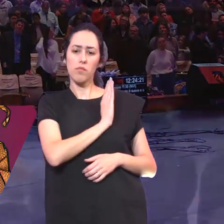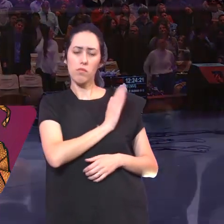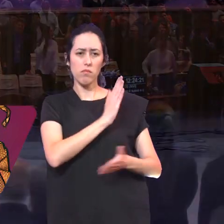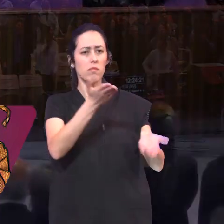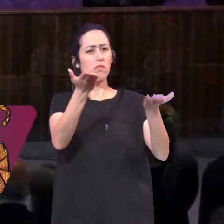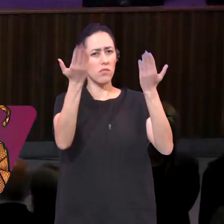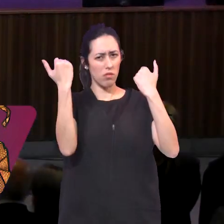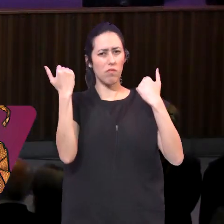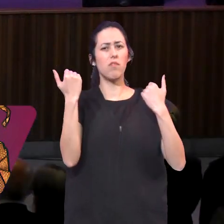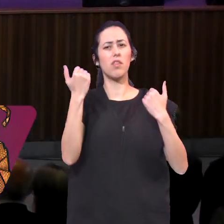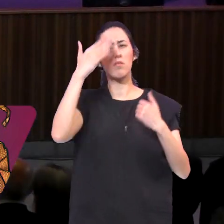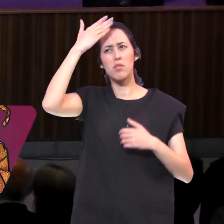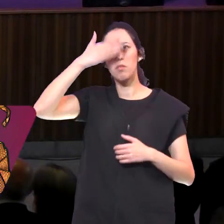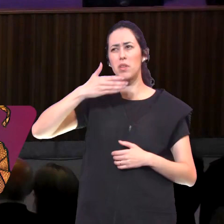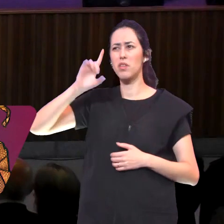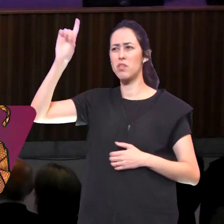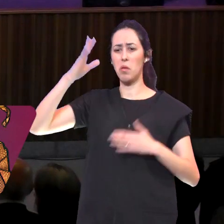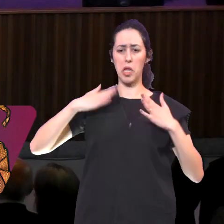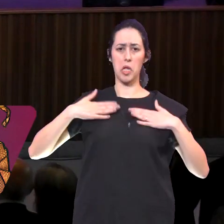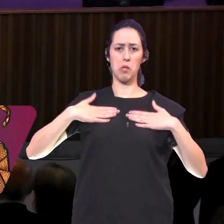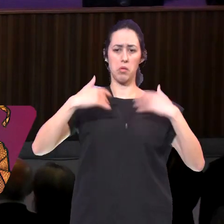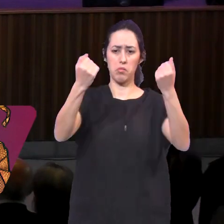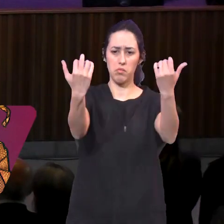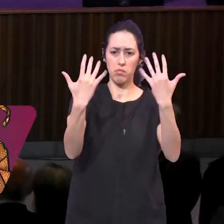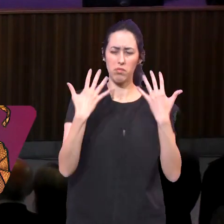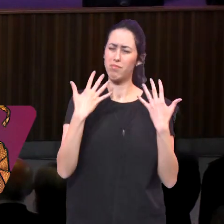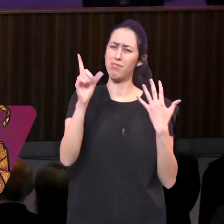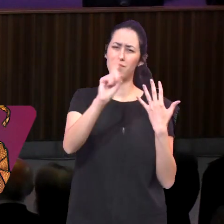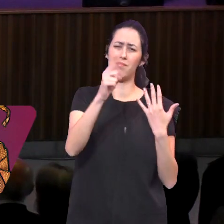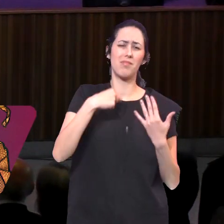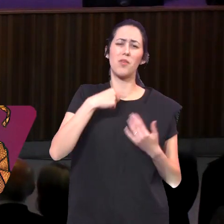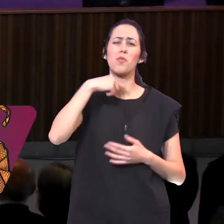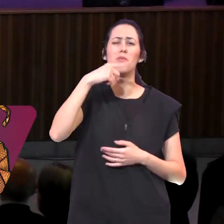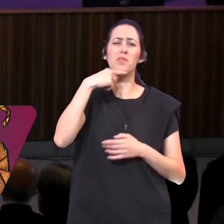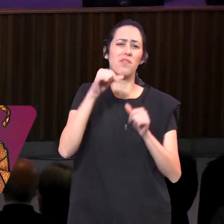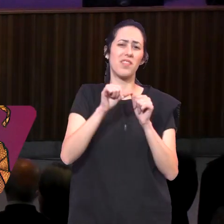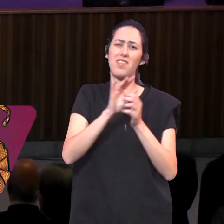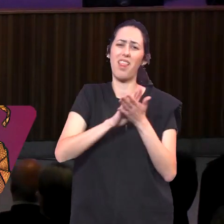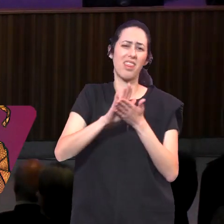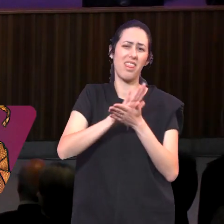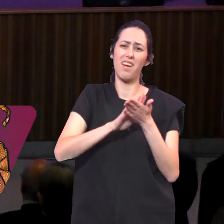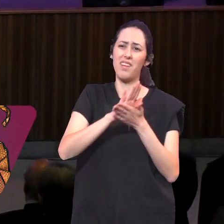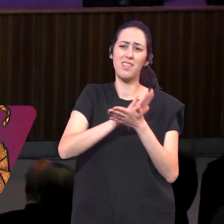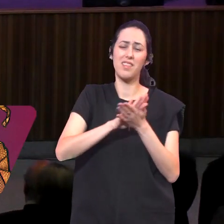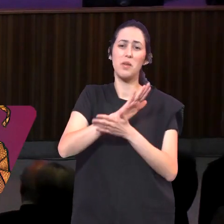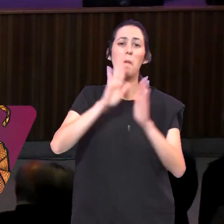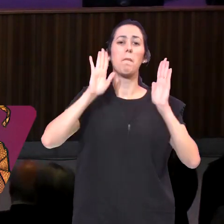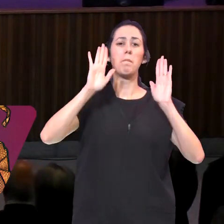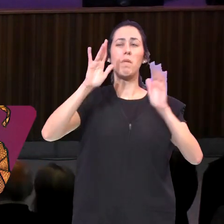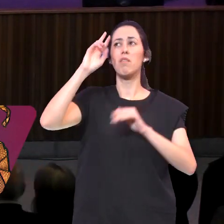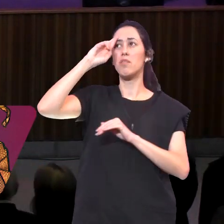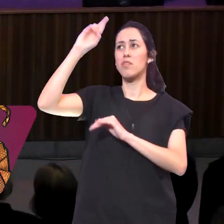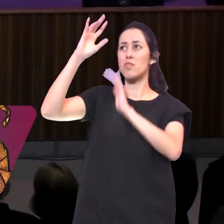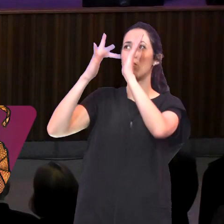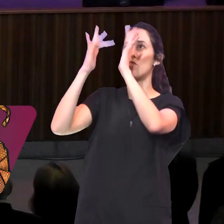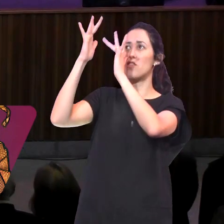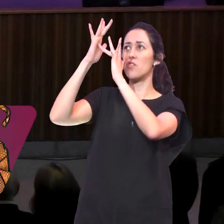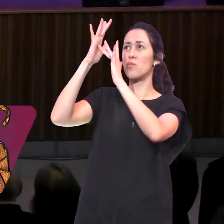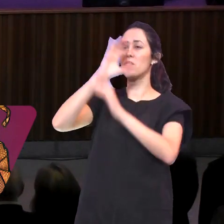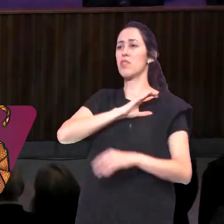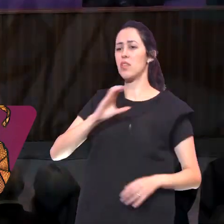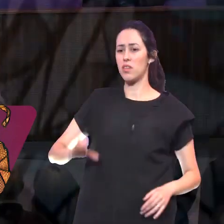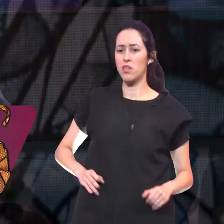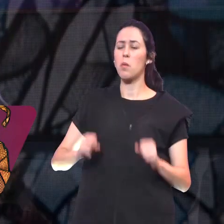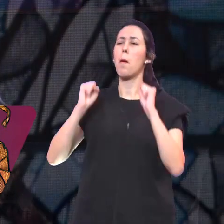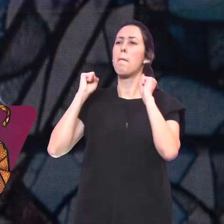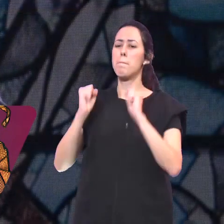Venha Para a presença Dele Não para a minha Porque eu não posso Fazer nada Por você Mas o Senhor Jesus Cristo Que está aqui Nessa manhã